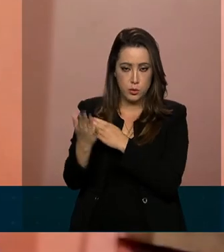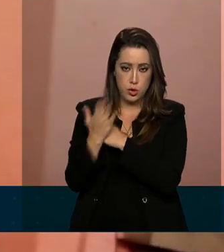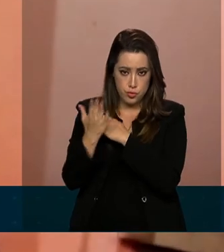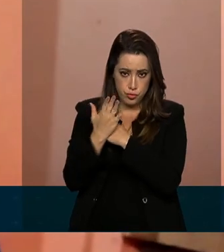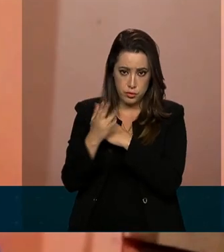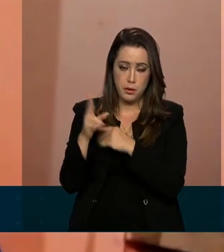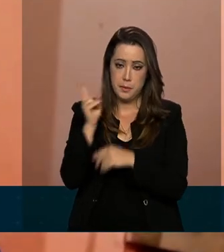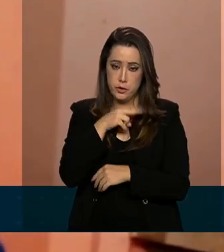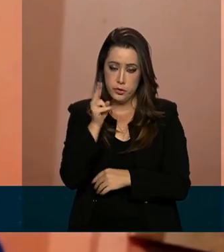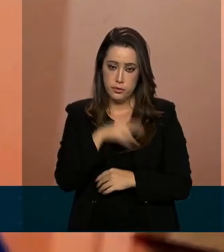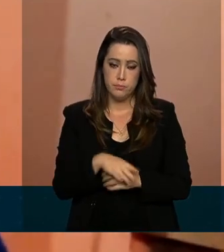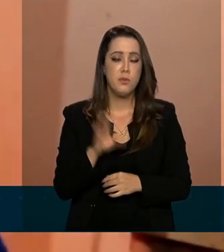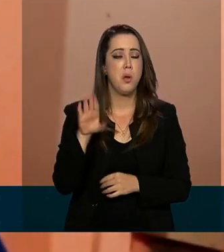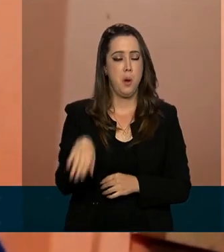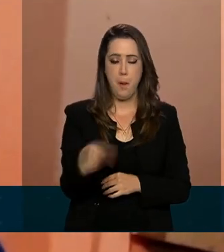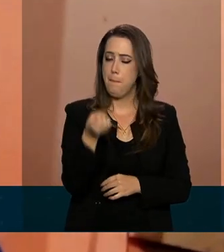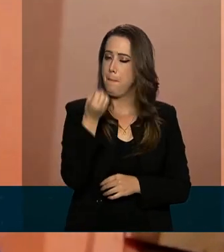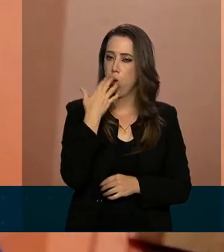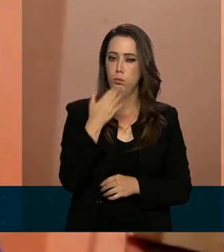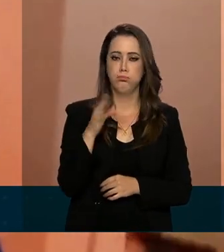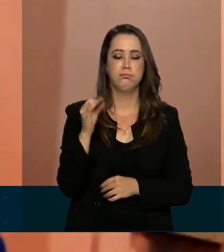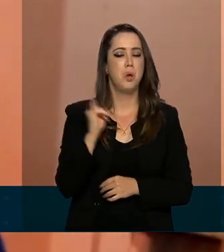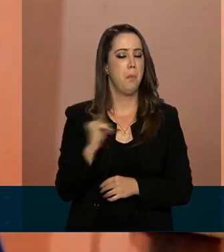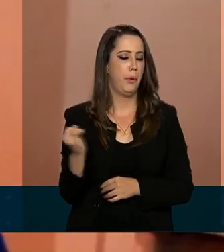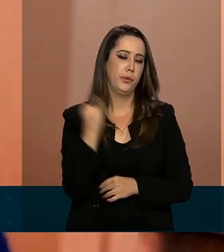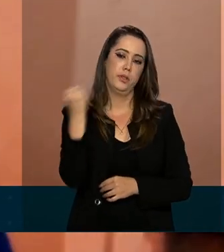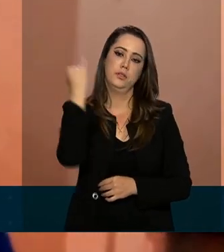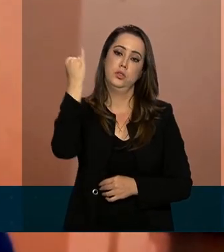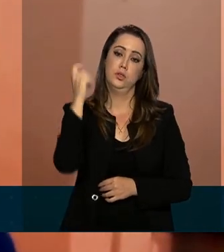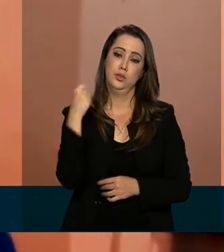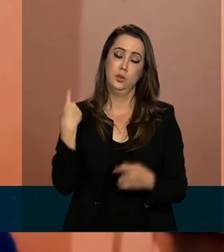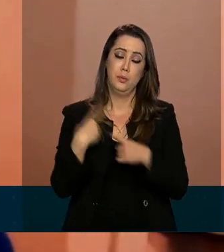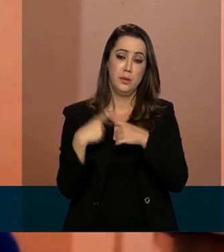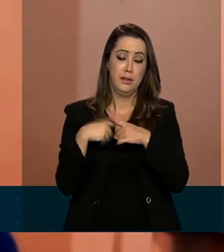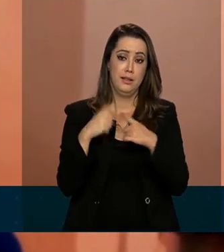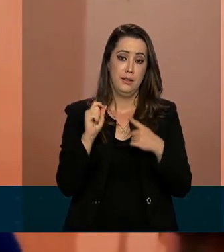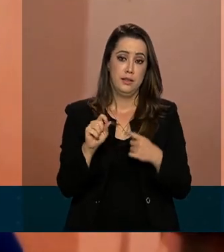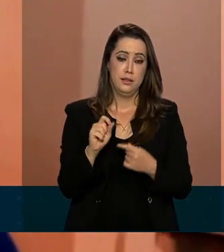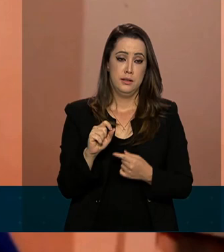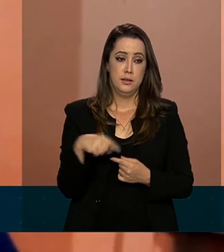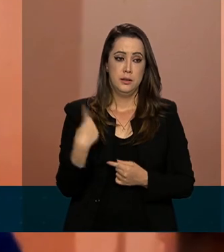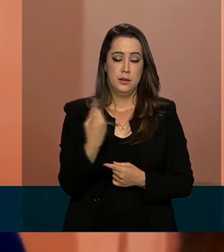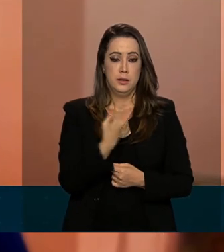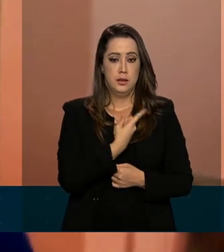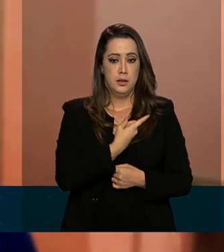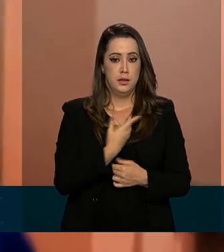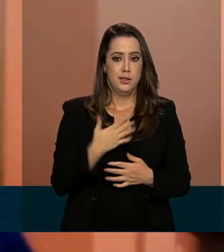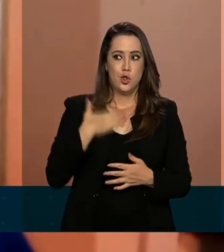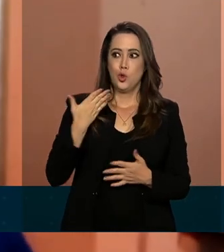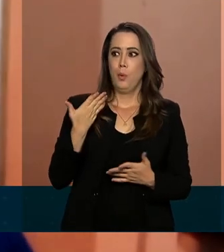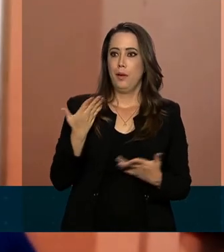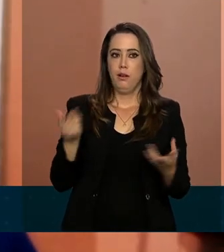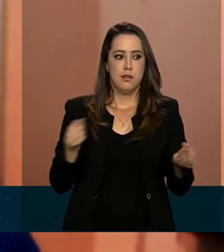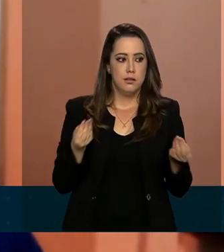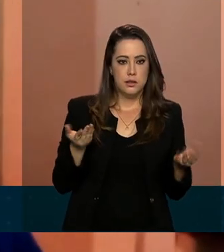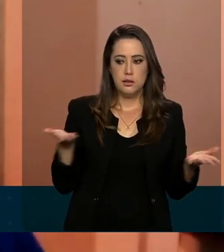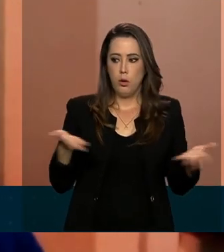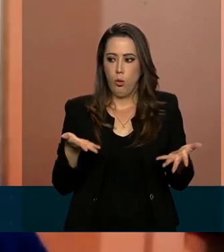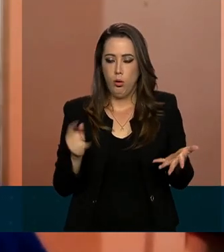E foi muito útil assim, porque foi a gente pego de surpresa, né?